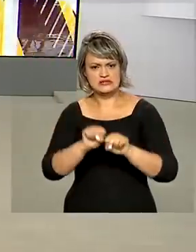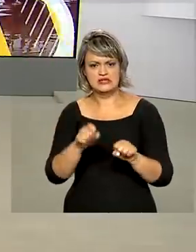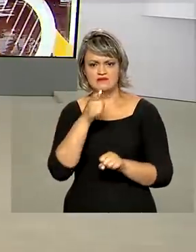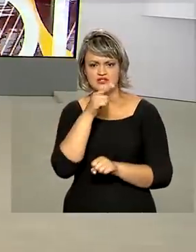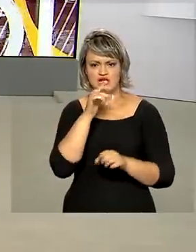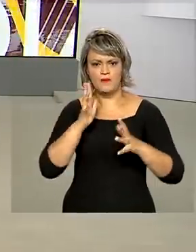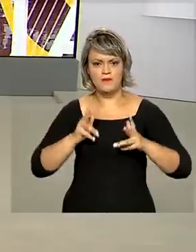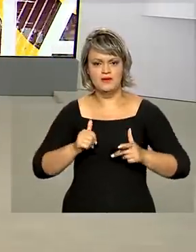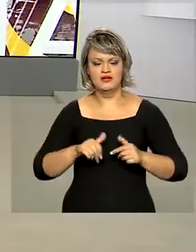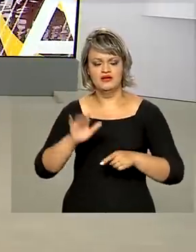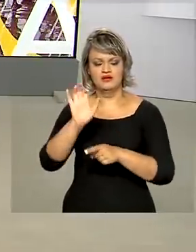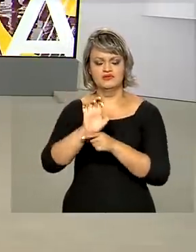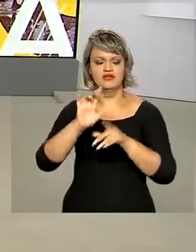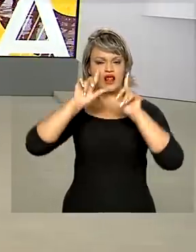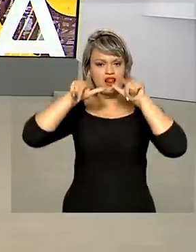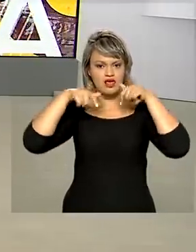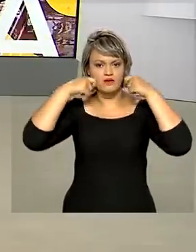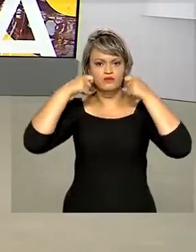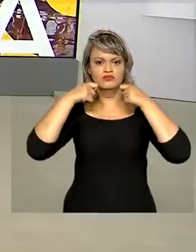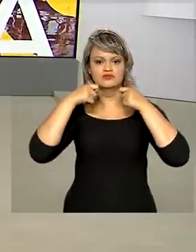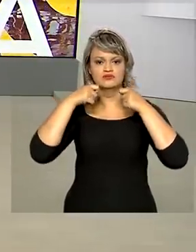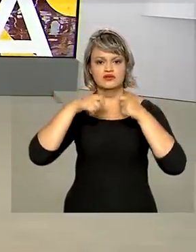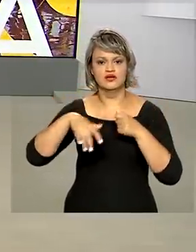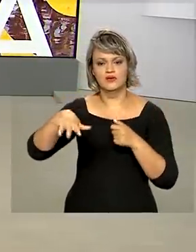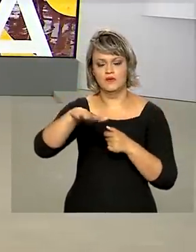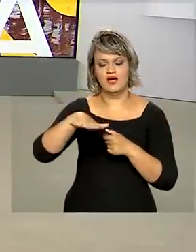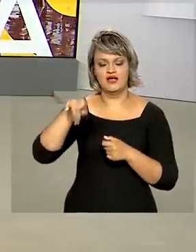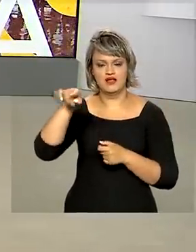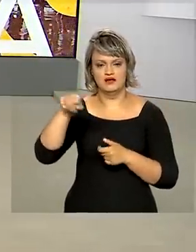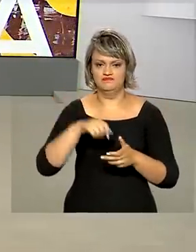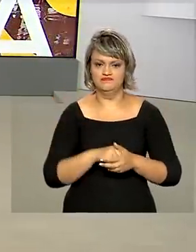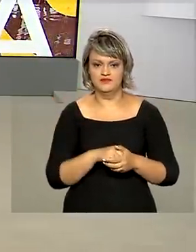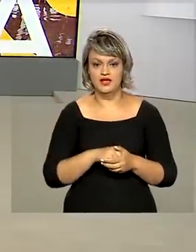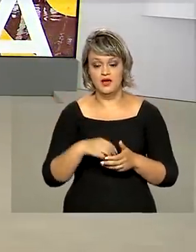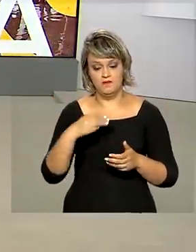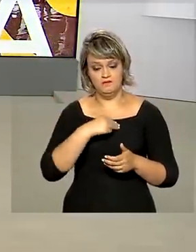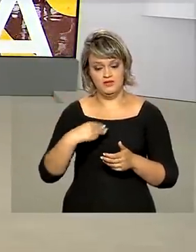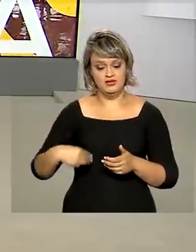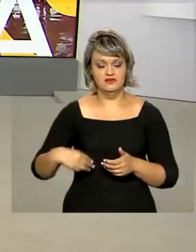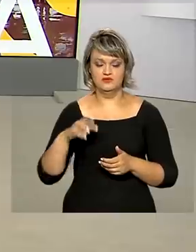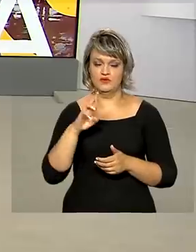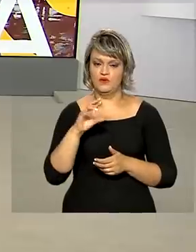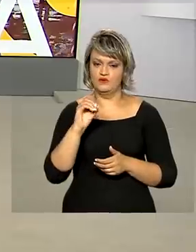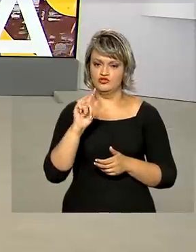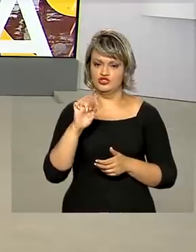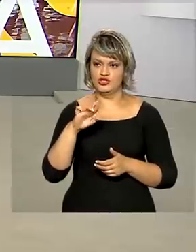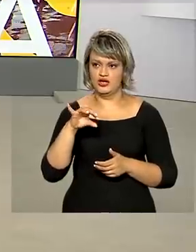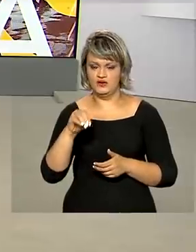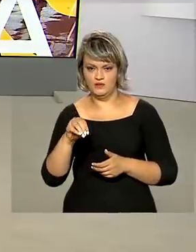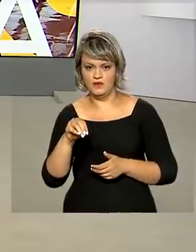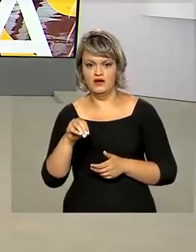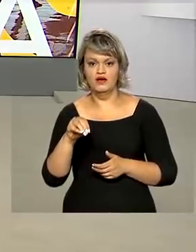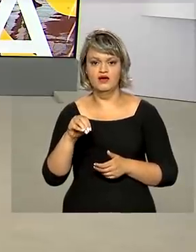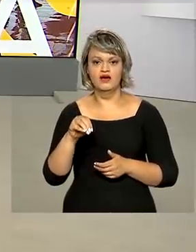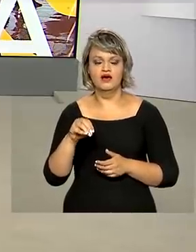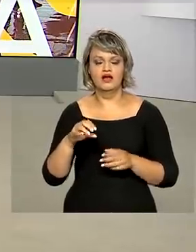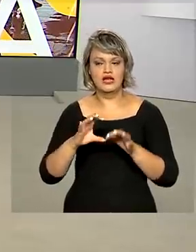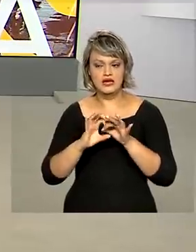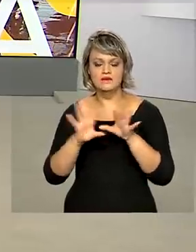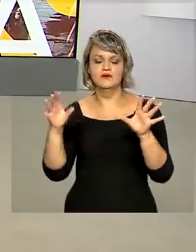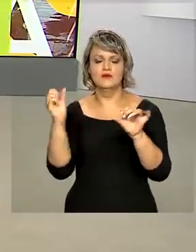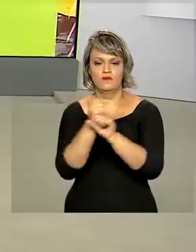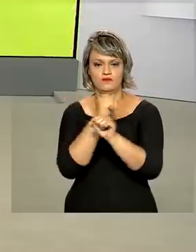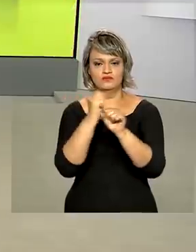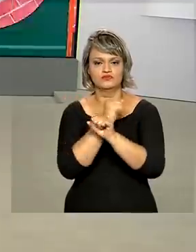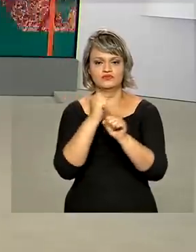branca em Alagoas ligada ao canal do sertão alagoano. O ministro Rogério Marinho também assinou ordem de serviço para o início das